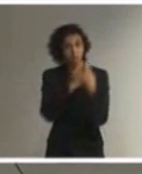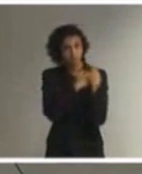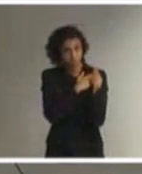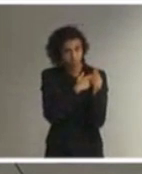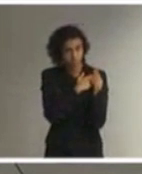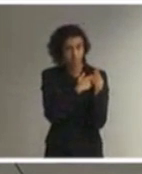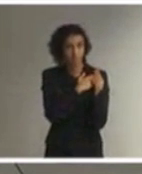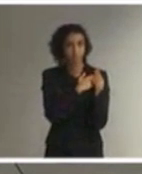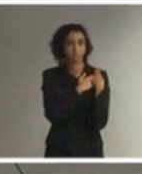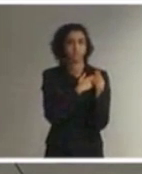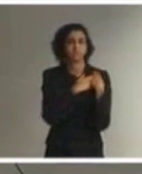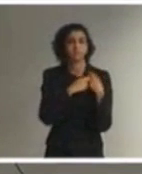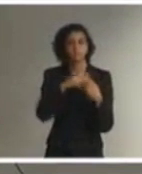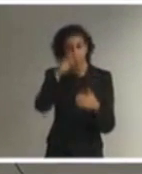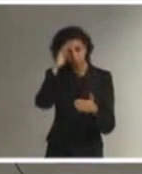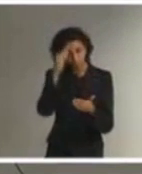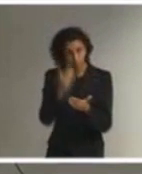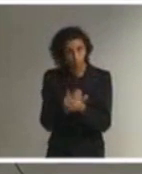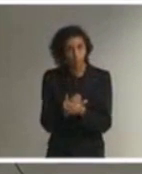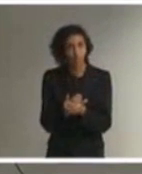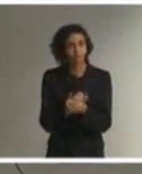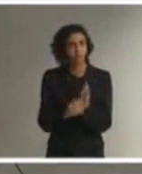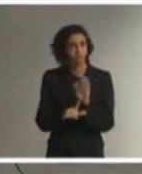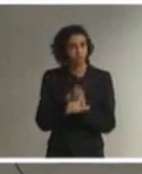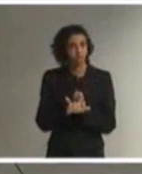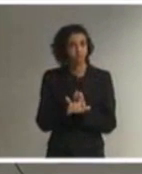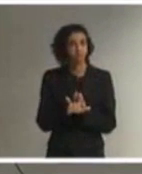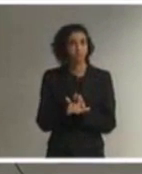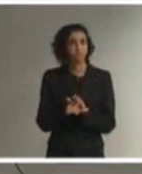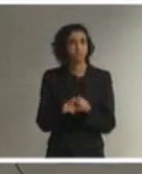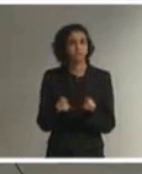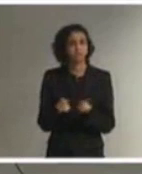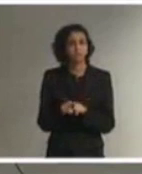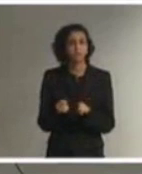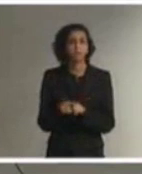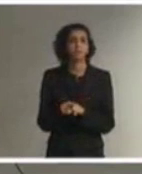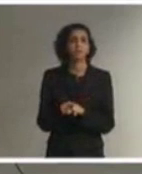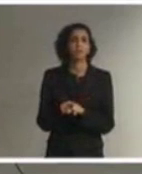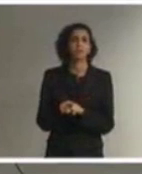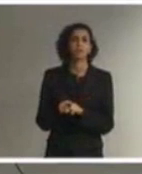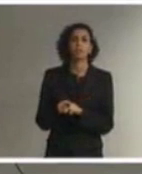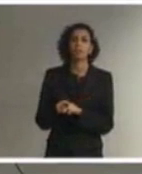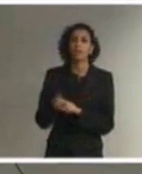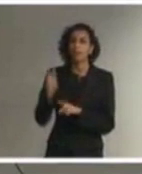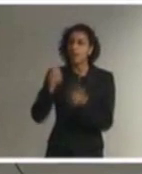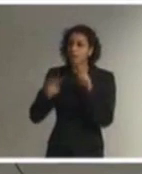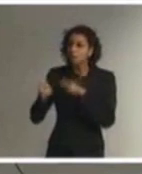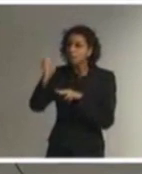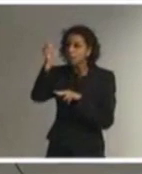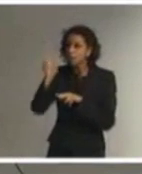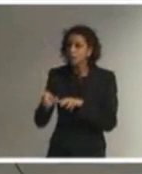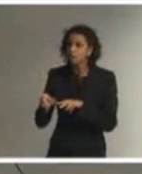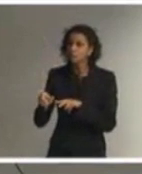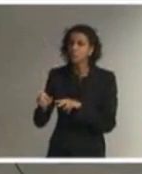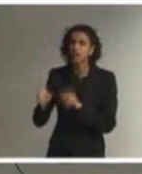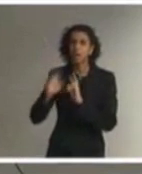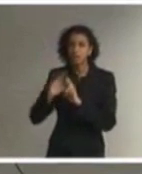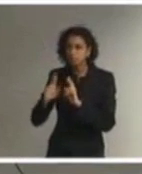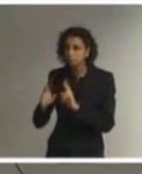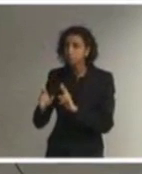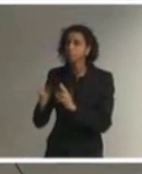ou encaminhar essas reivindicações, essas reclamações, essas demandas